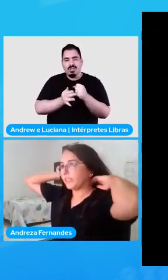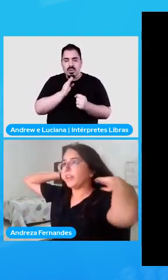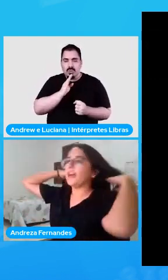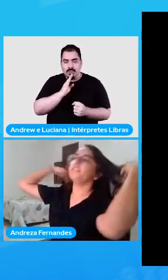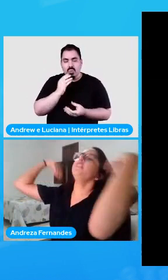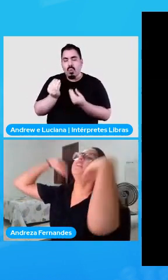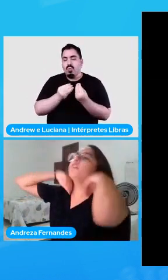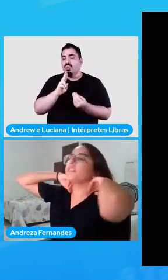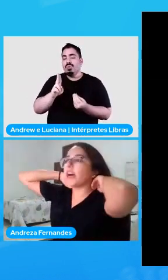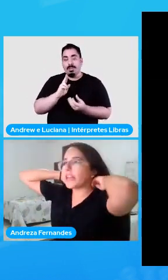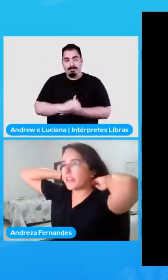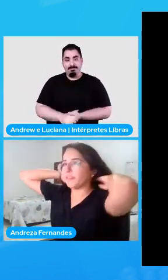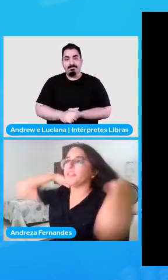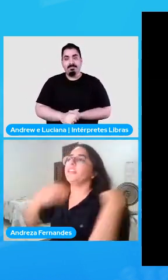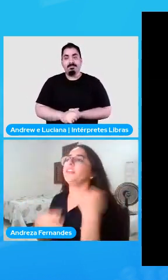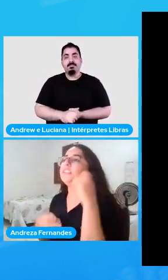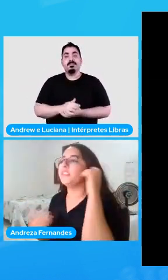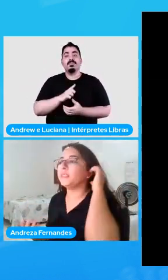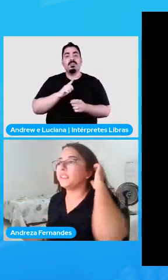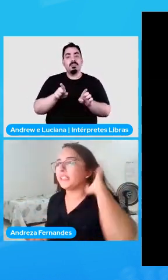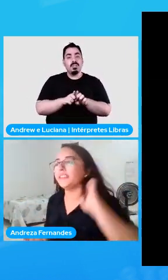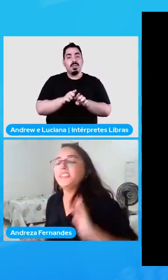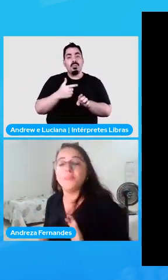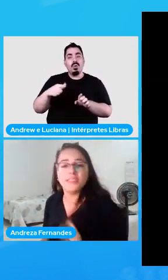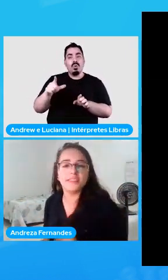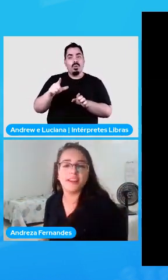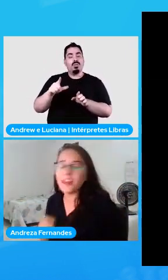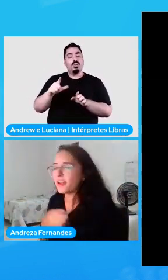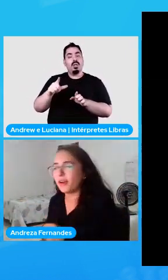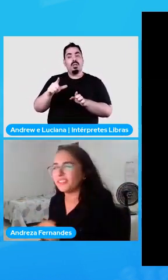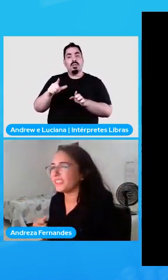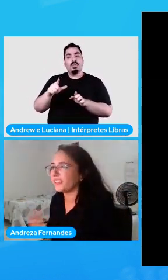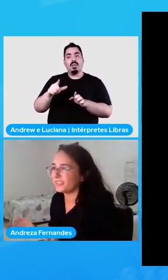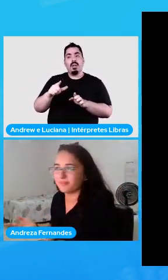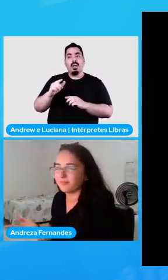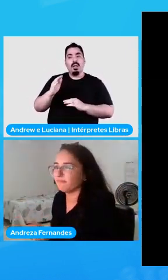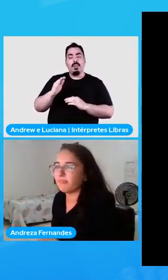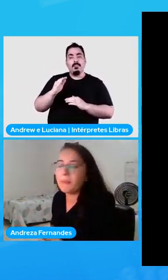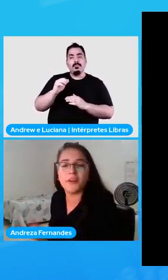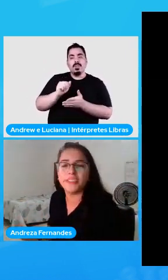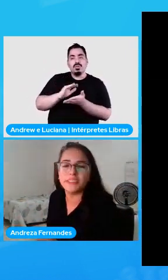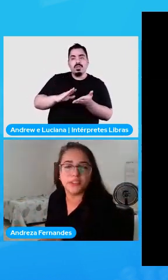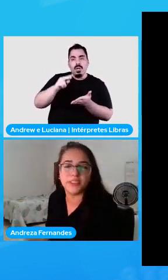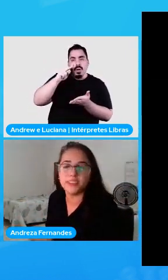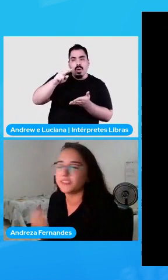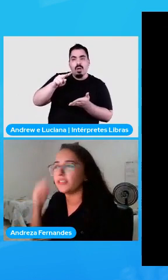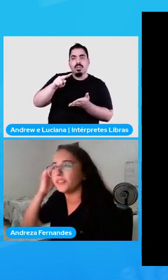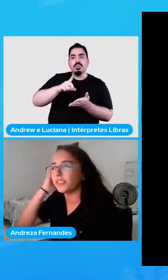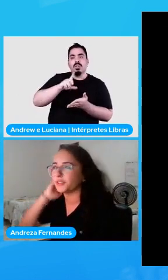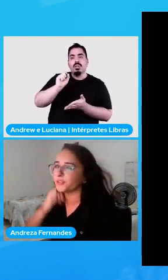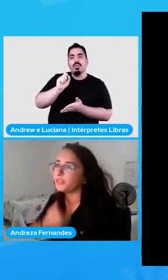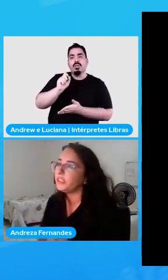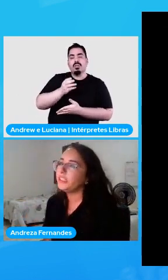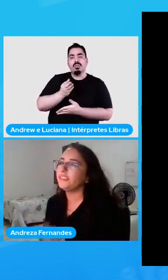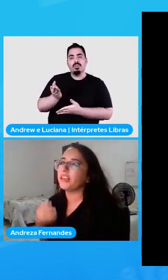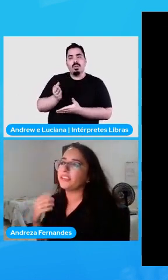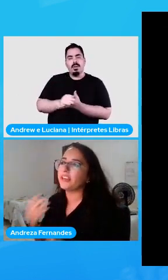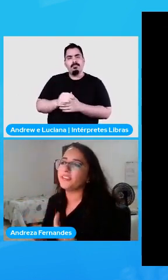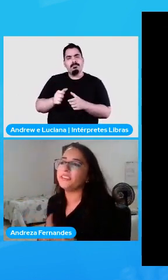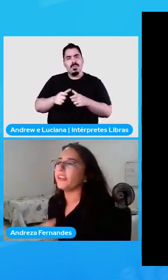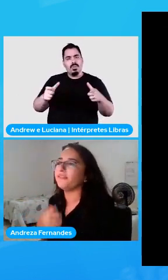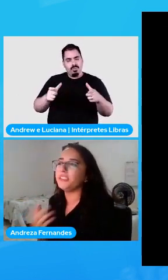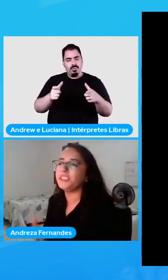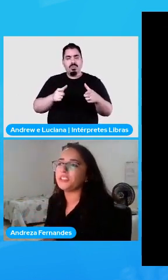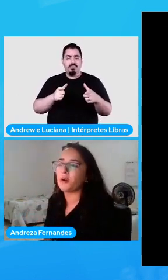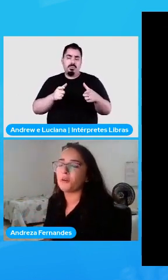bases, né? A gente tem outra tarefa que a gente chama de análise de sentimentos. Eu acho que a maioria de vocês que devem estar escutando já